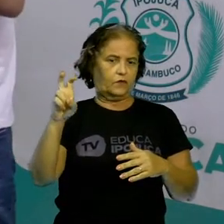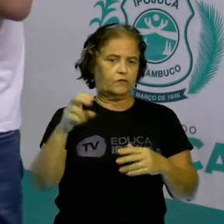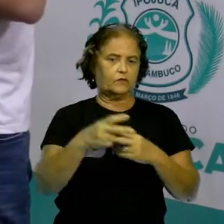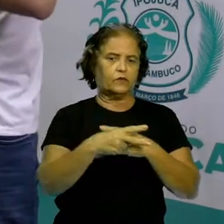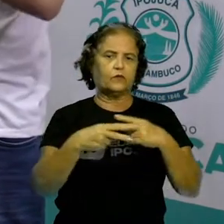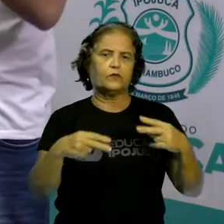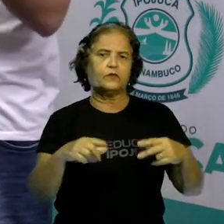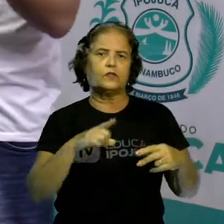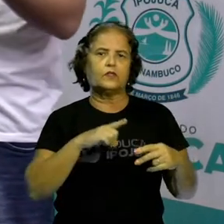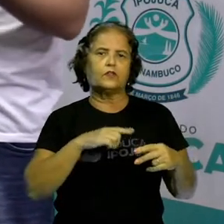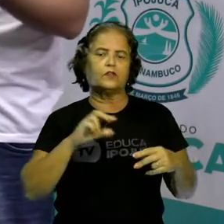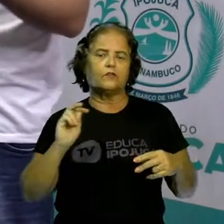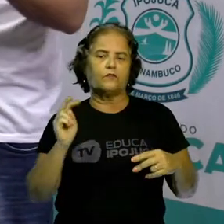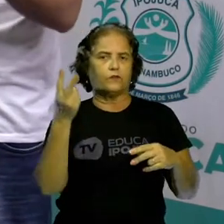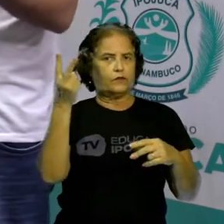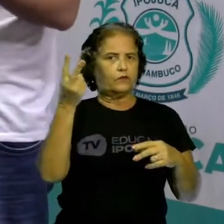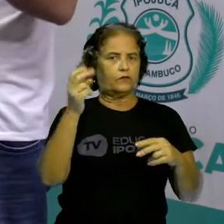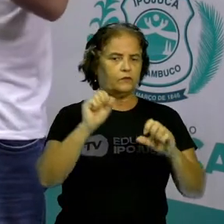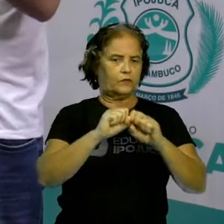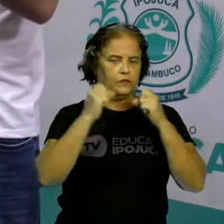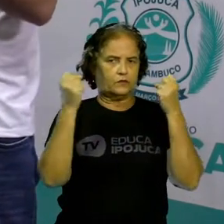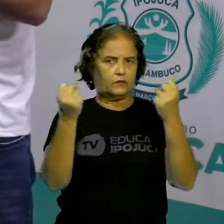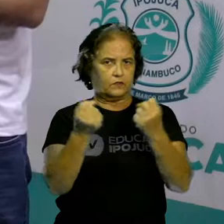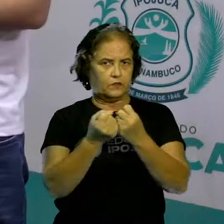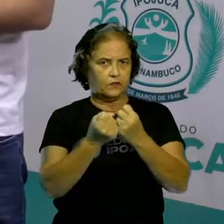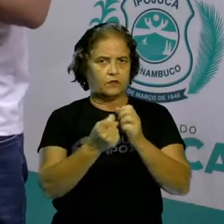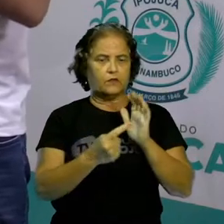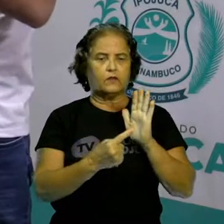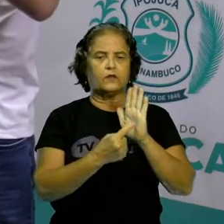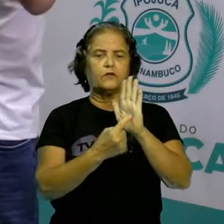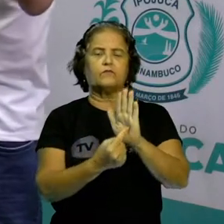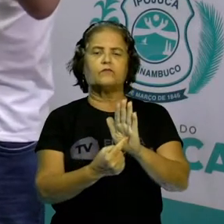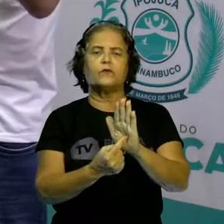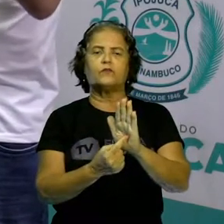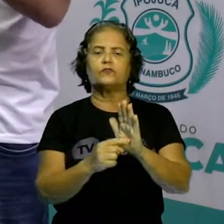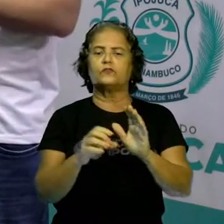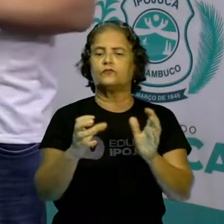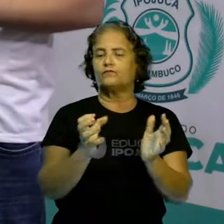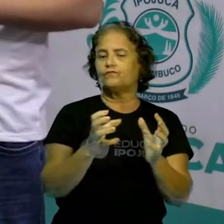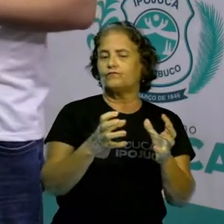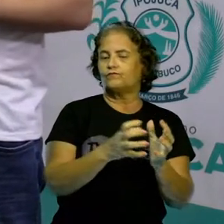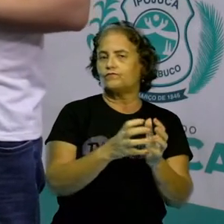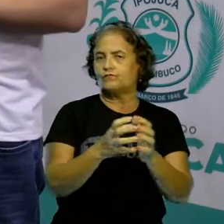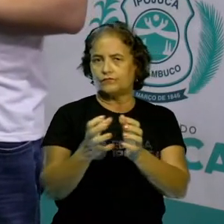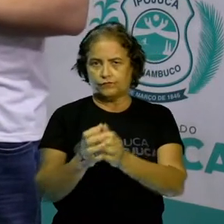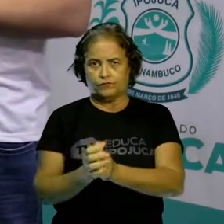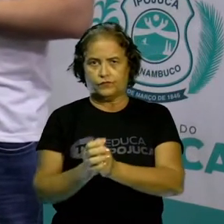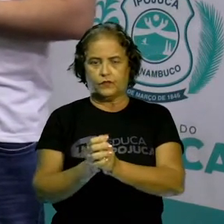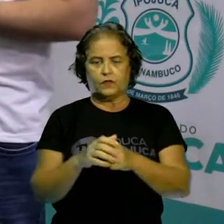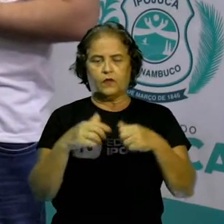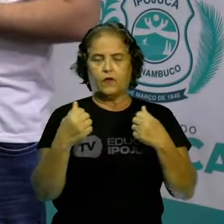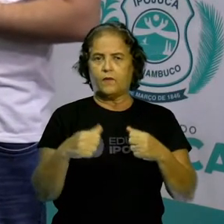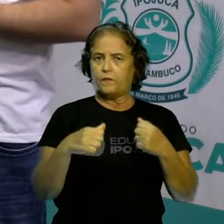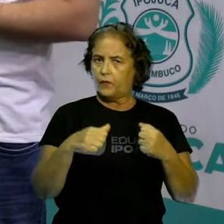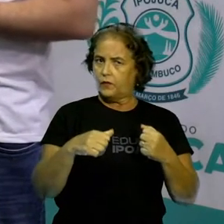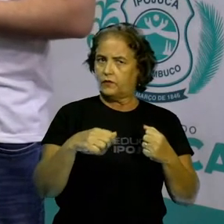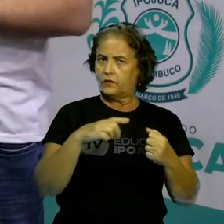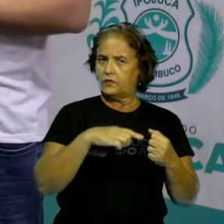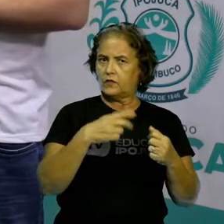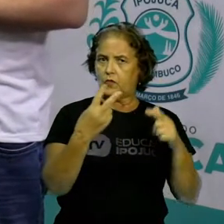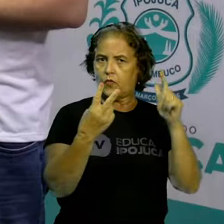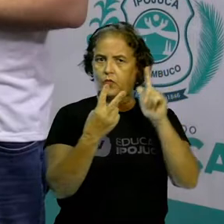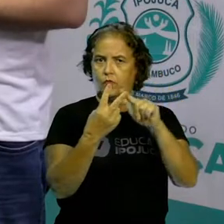e que representa aquela comunidade. E ele pode ser de duas maneiras. Ele pode ser um patrimônio